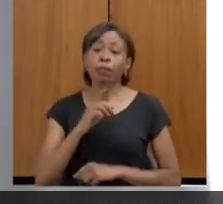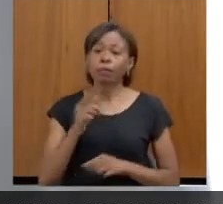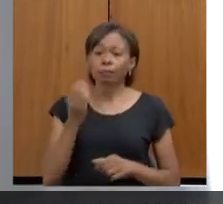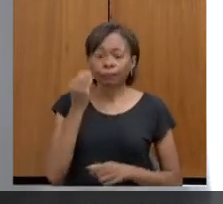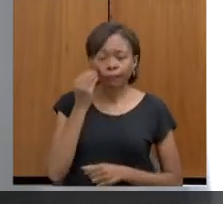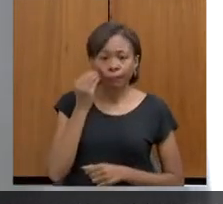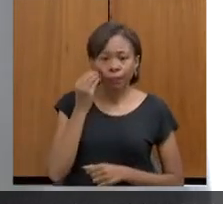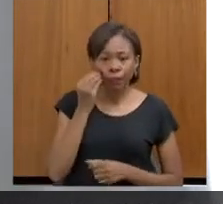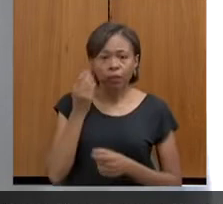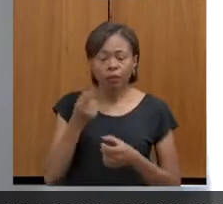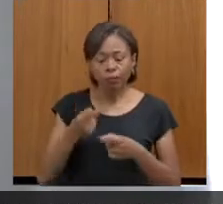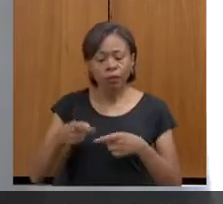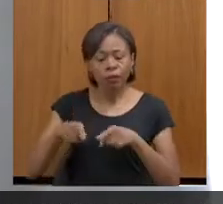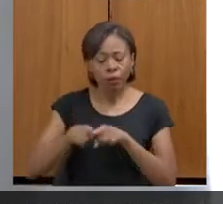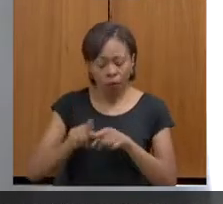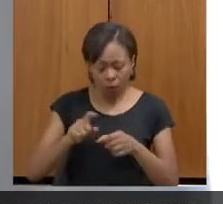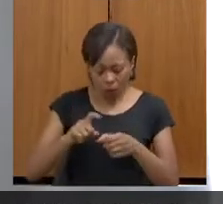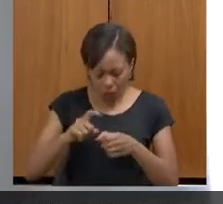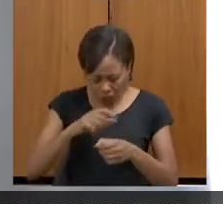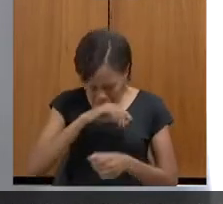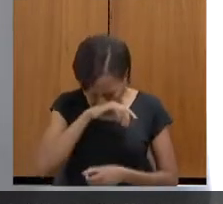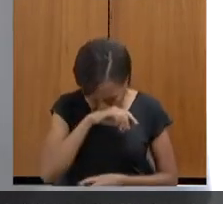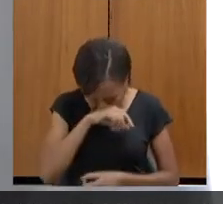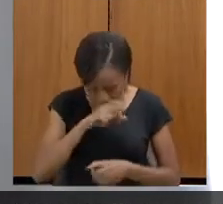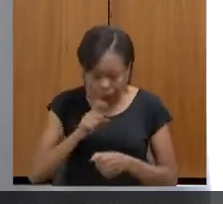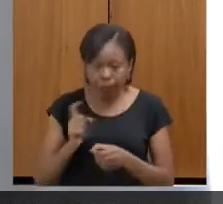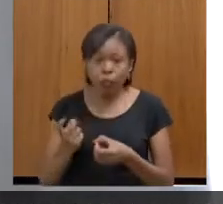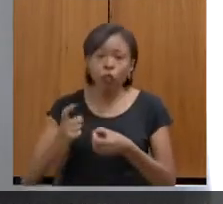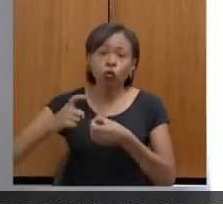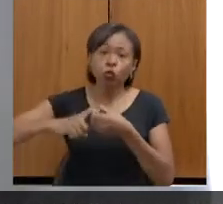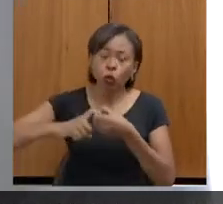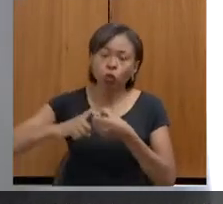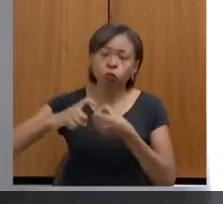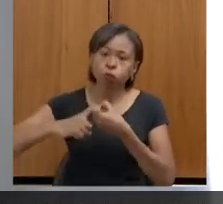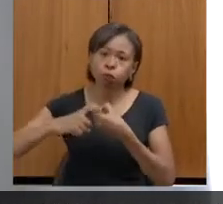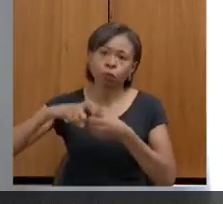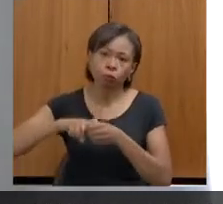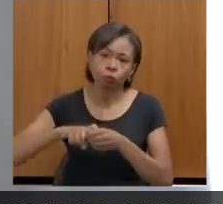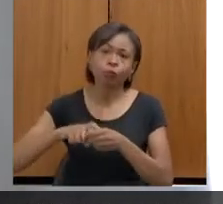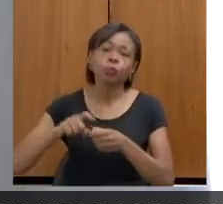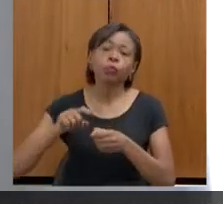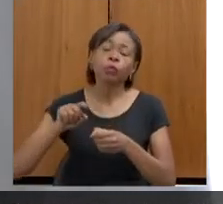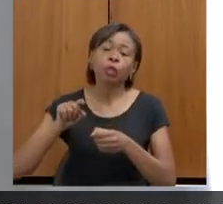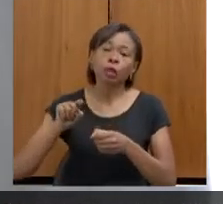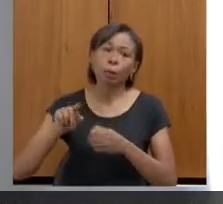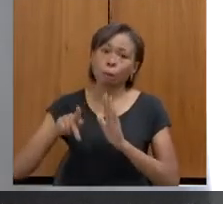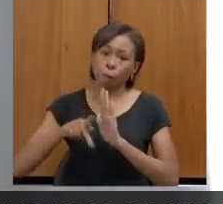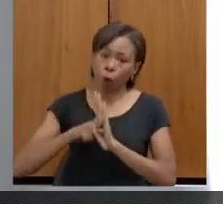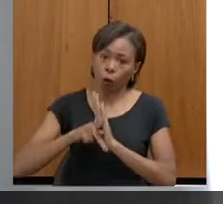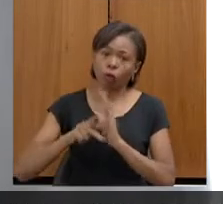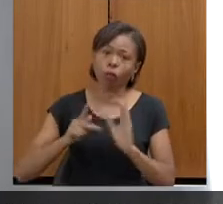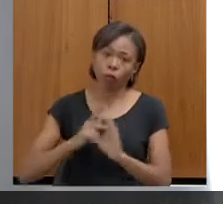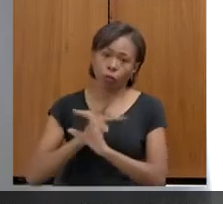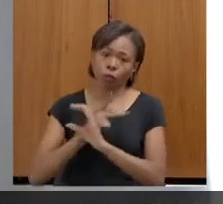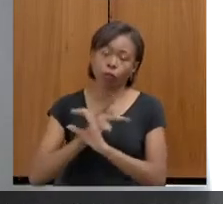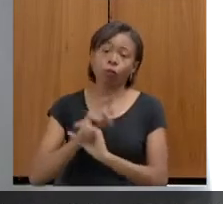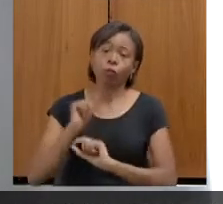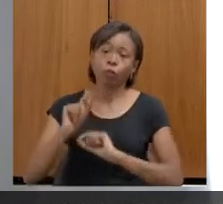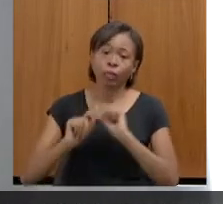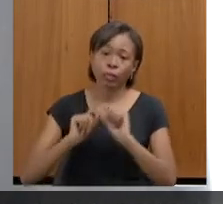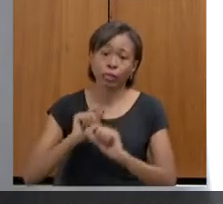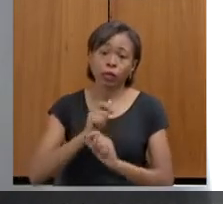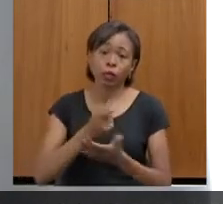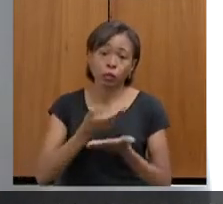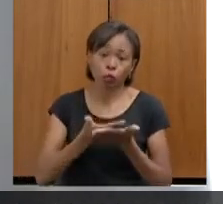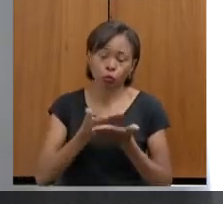formalizado com o setor específico da Polícia Civil de convênios para que esses estudantes façam o